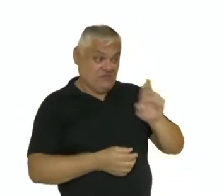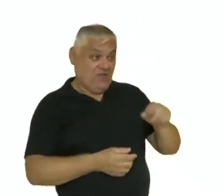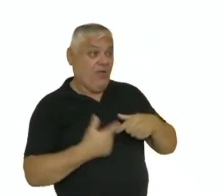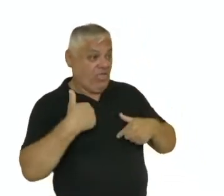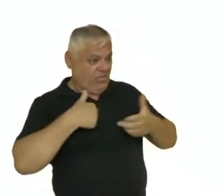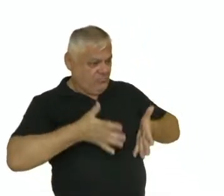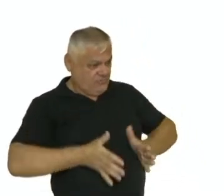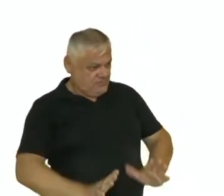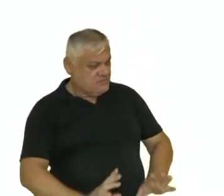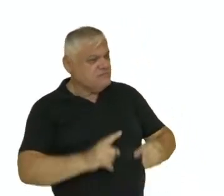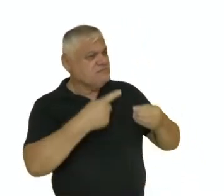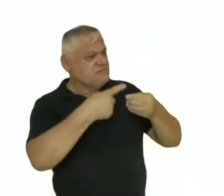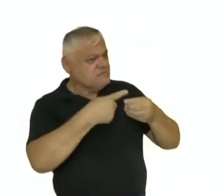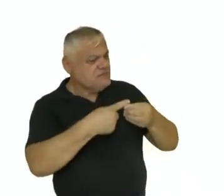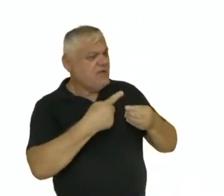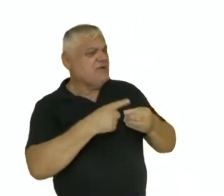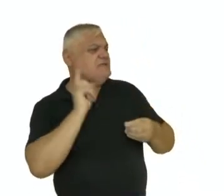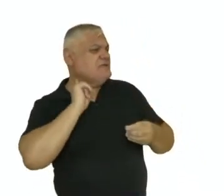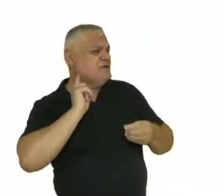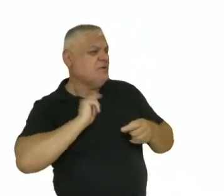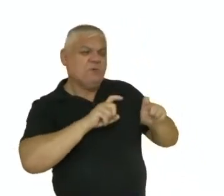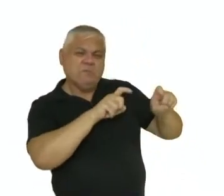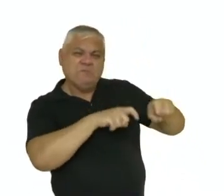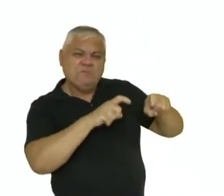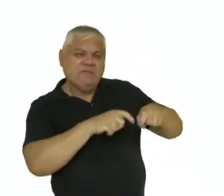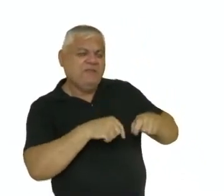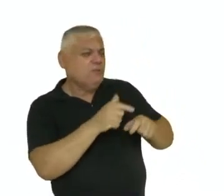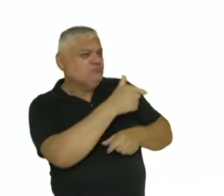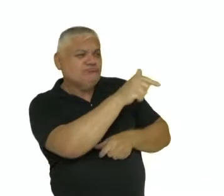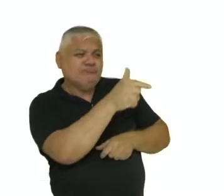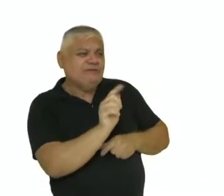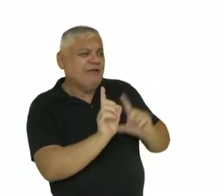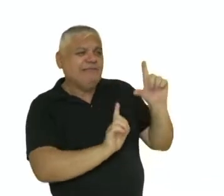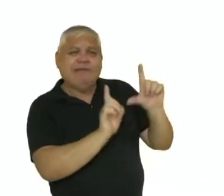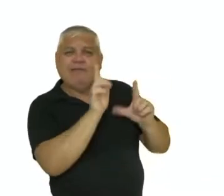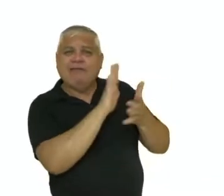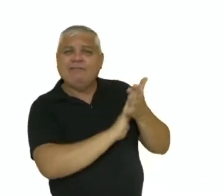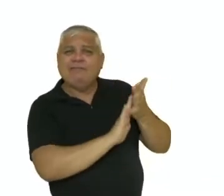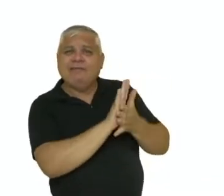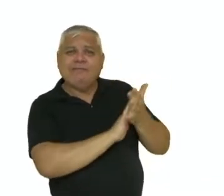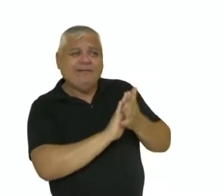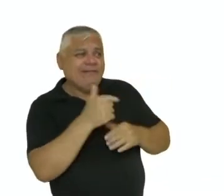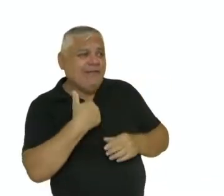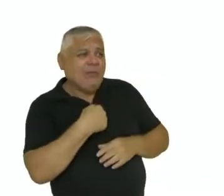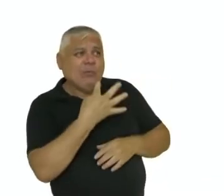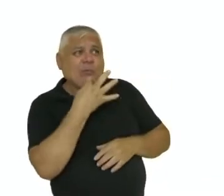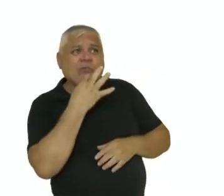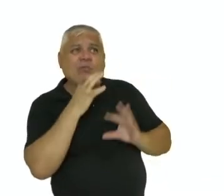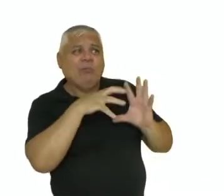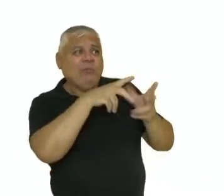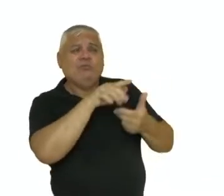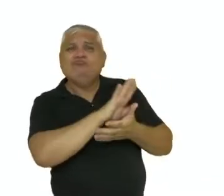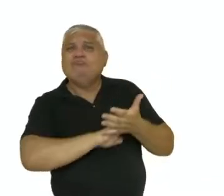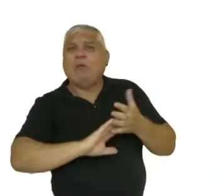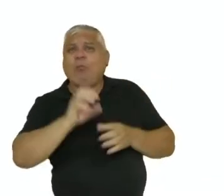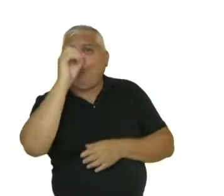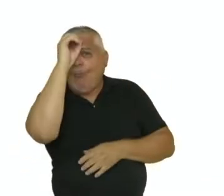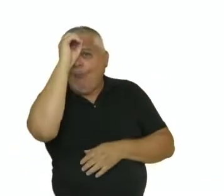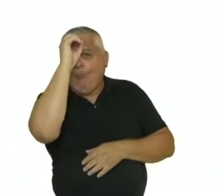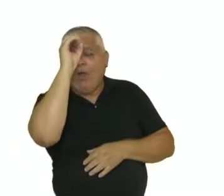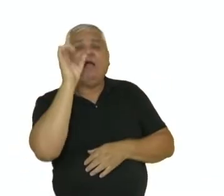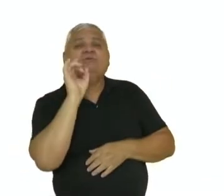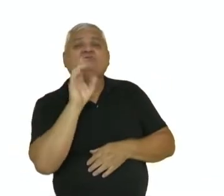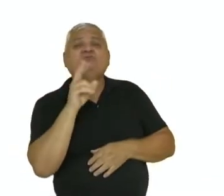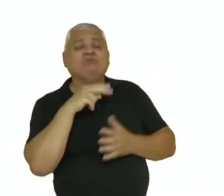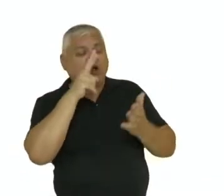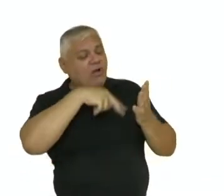Eu nasci em uma cidade do interior de Minas Gerais. Não tinha televisão. Eu mal tinha conhecimento do mundo, a não ser através das